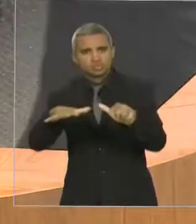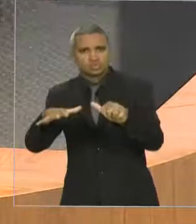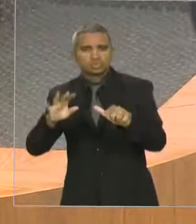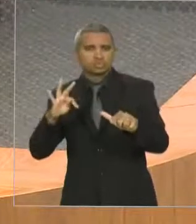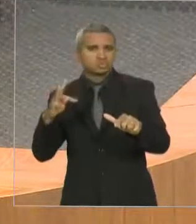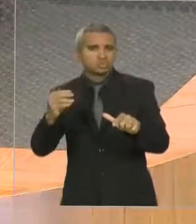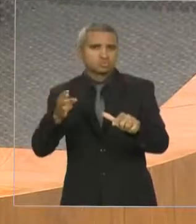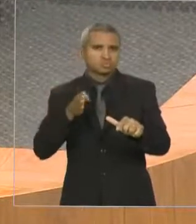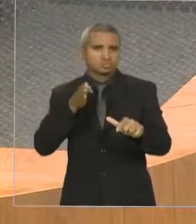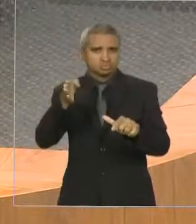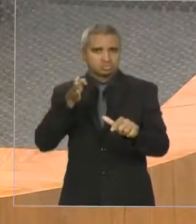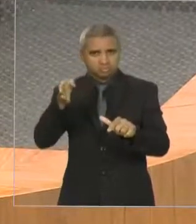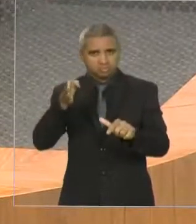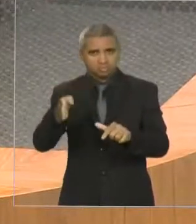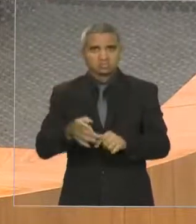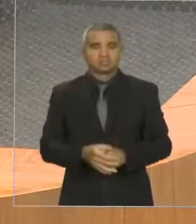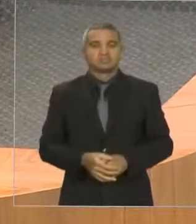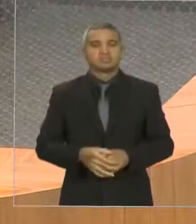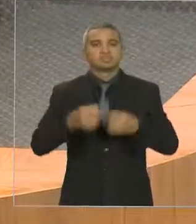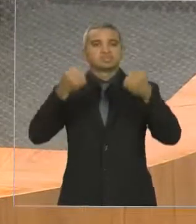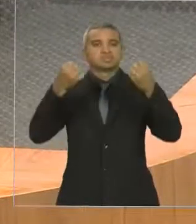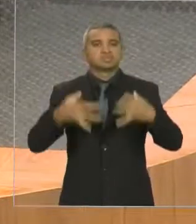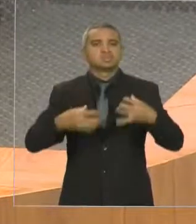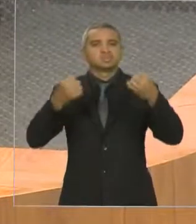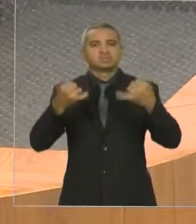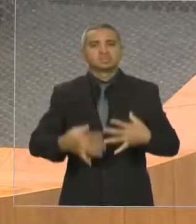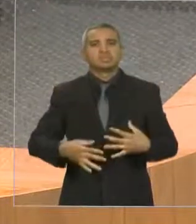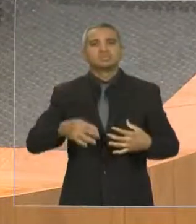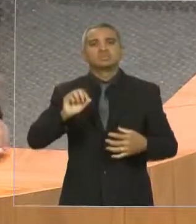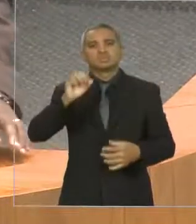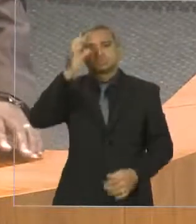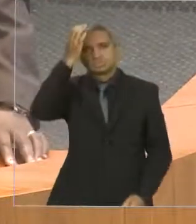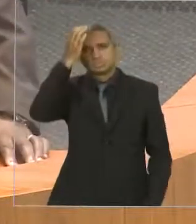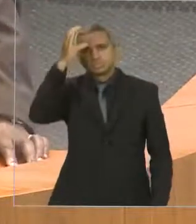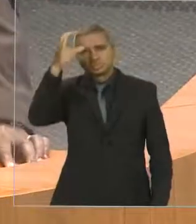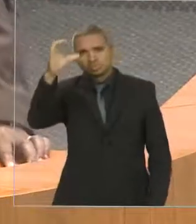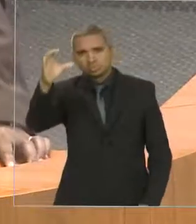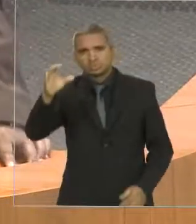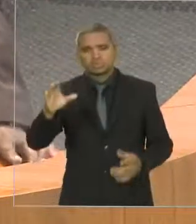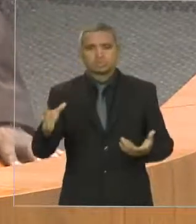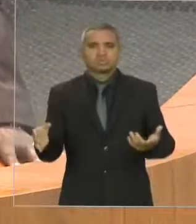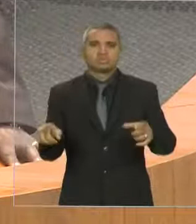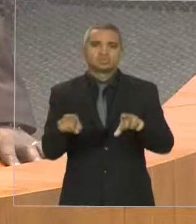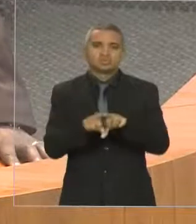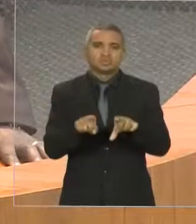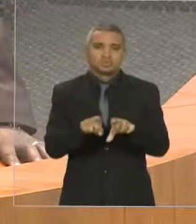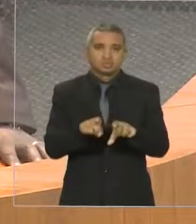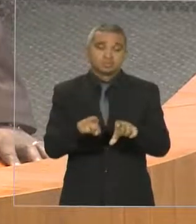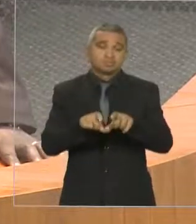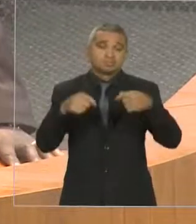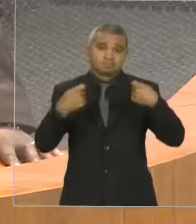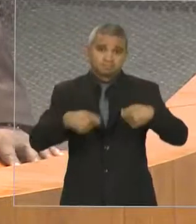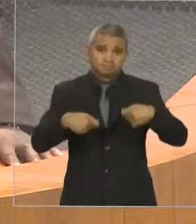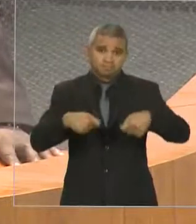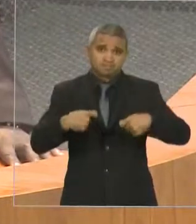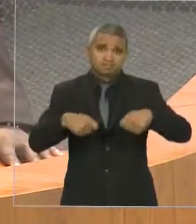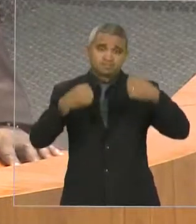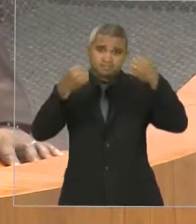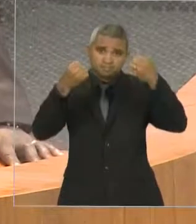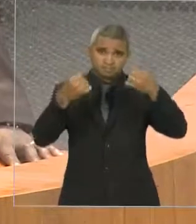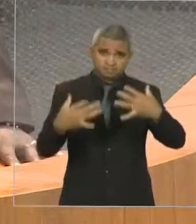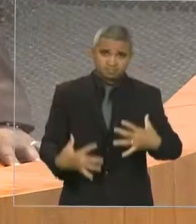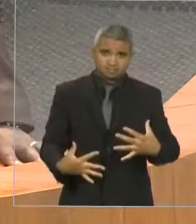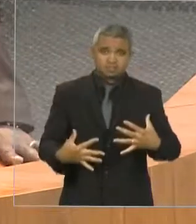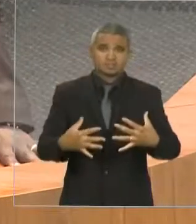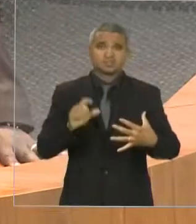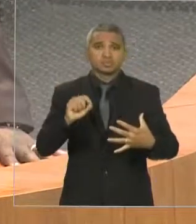Trataram-se muito da questão cultural, mas no encontro desse não tem como via baila as necessidades e dificuldades